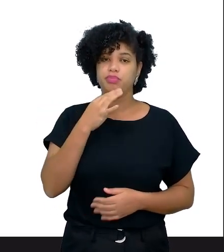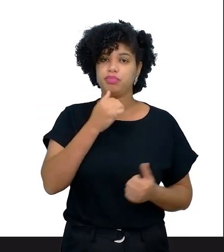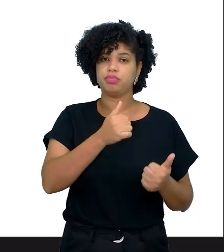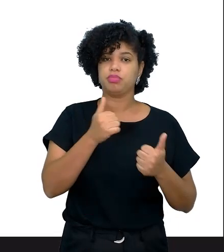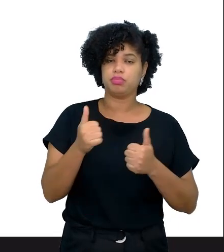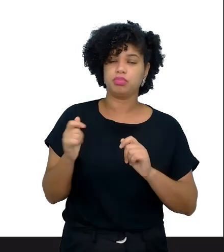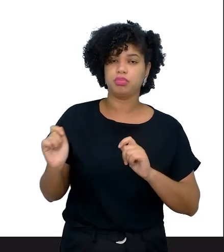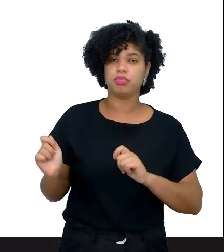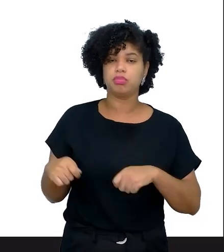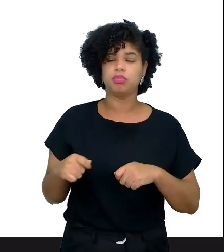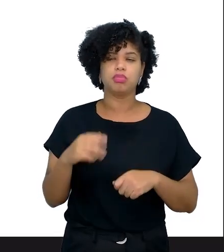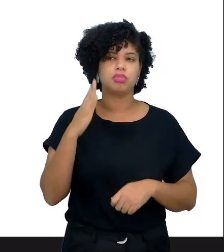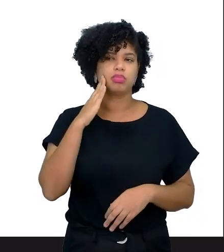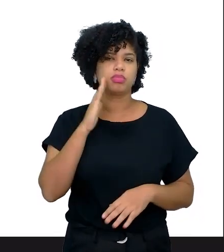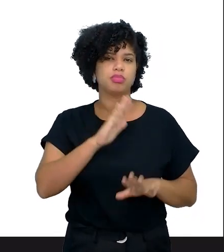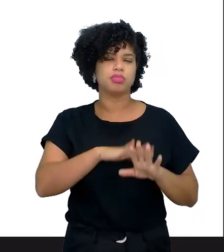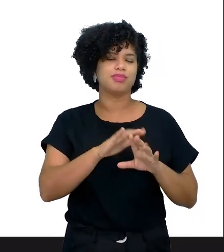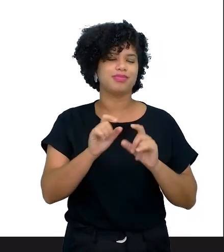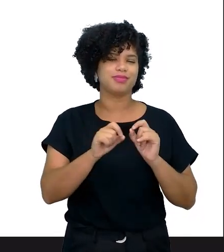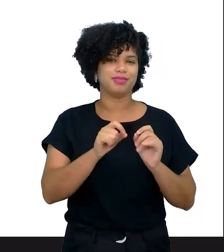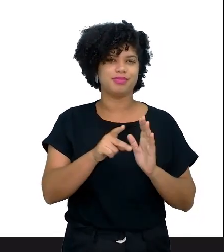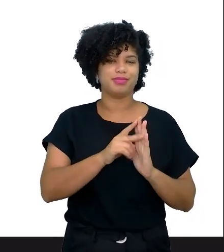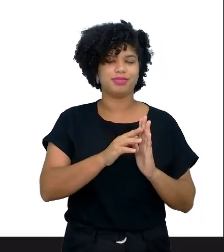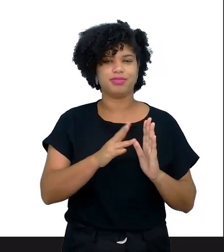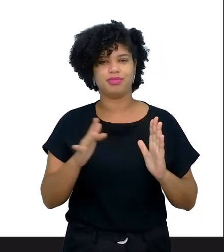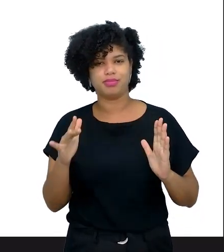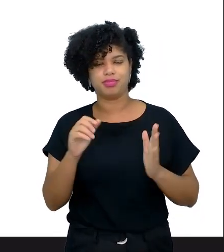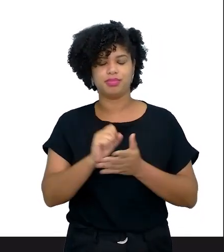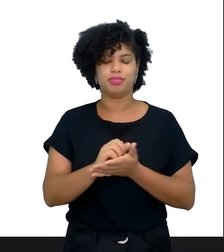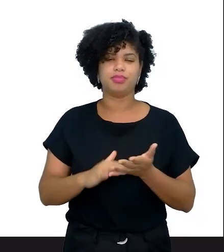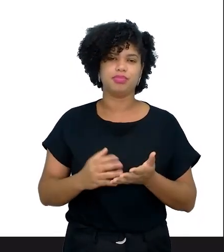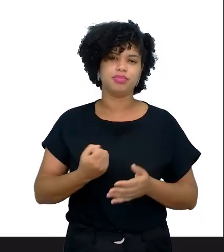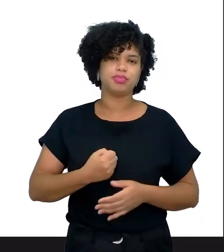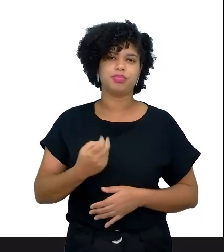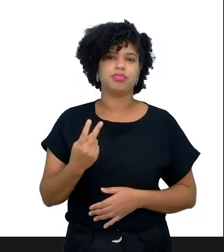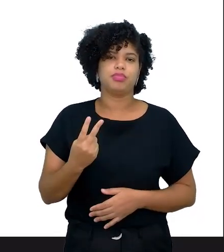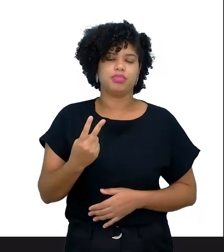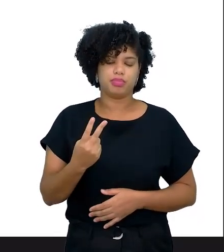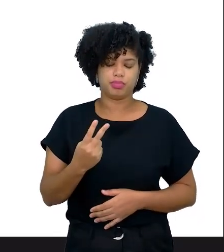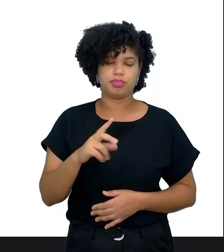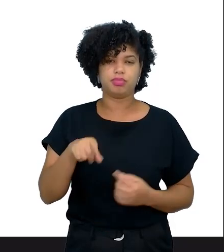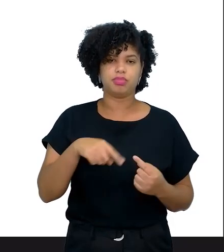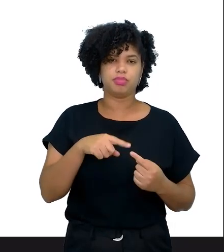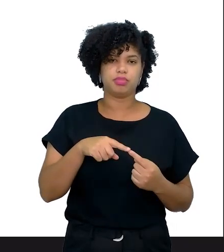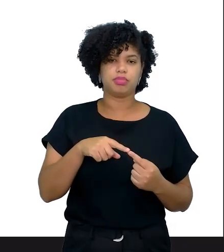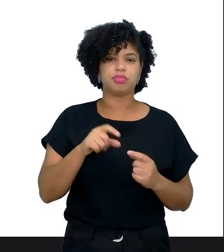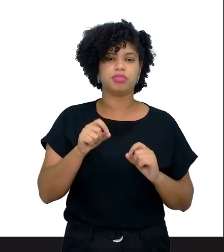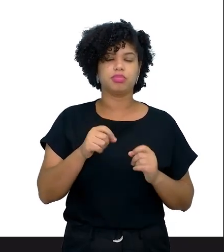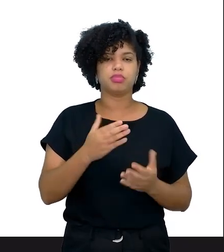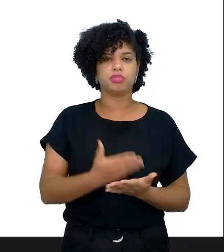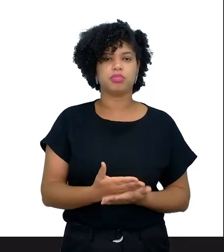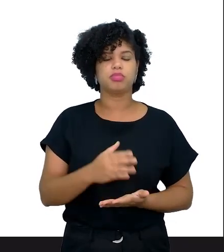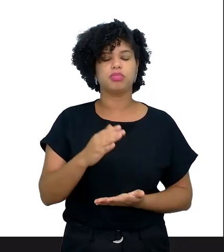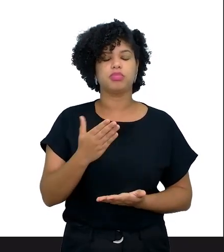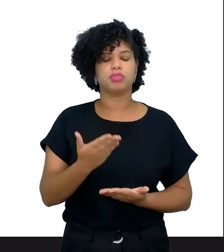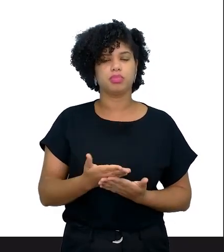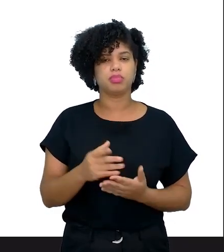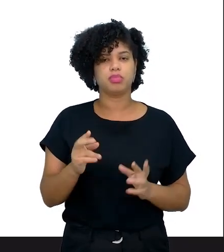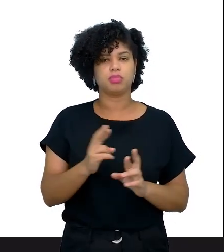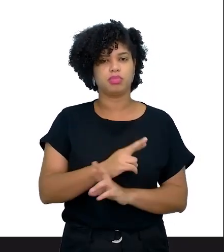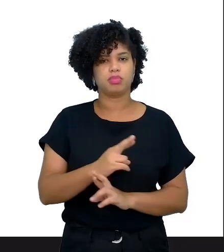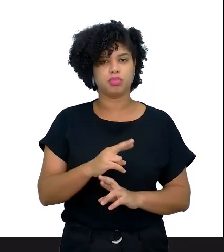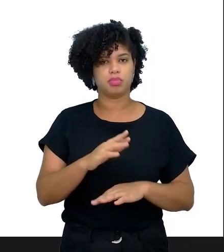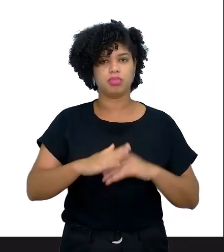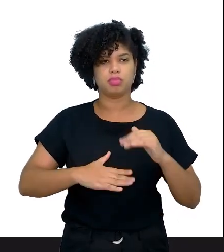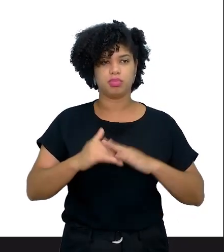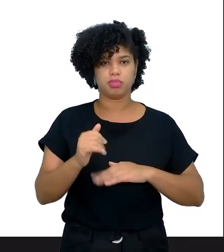explanar bem o que está se pedindo nessa sequência de atividade 2, ver a intencionalidade de cada aula, se aquilo articula com a habilidade